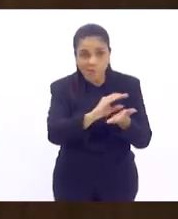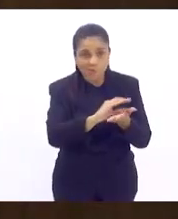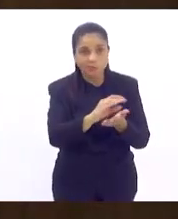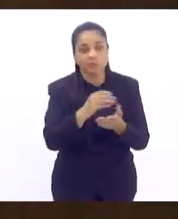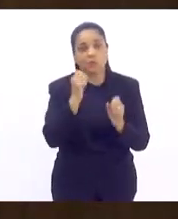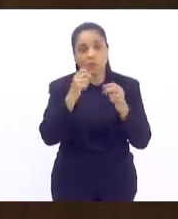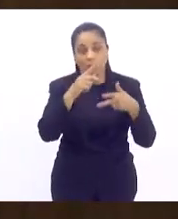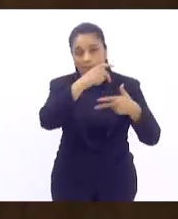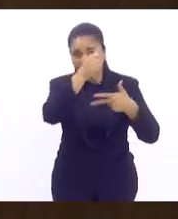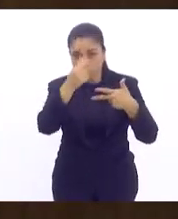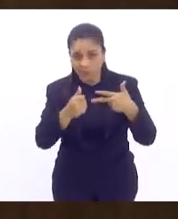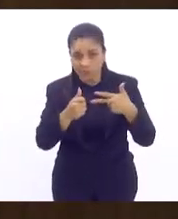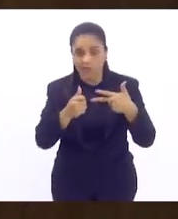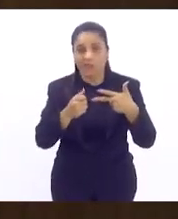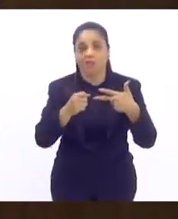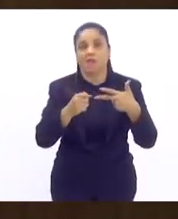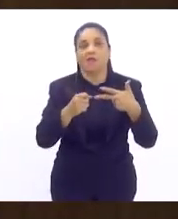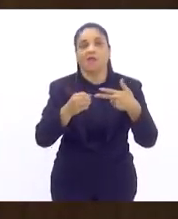para estabelecer